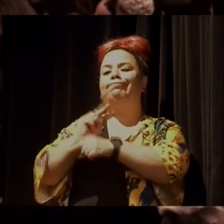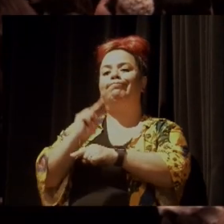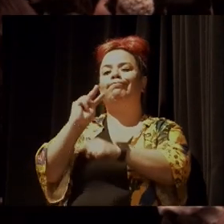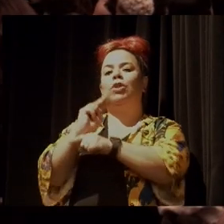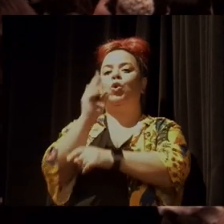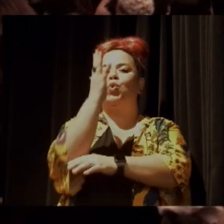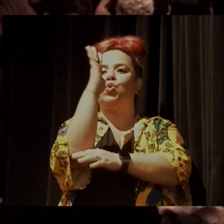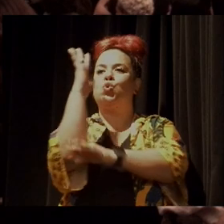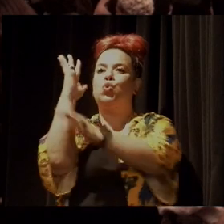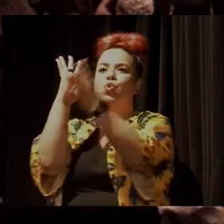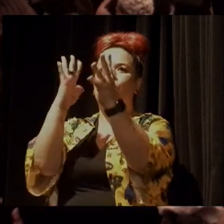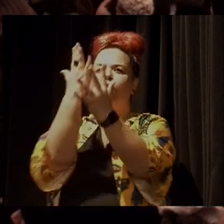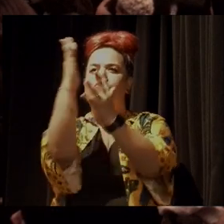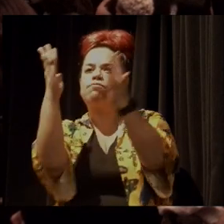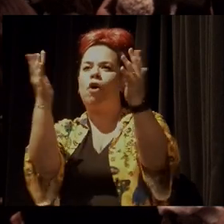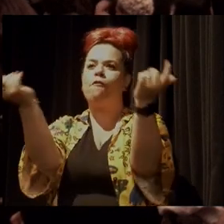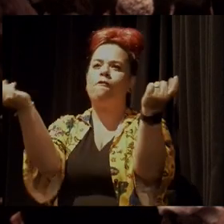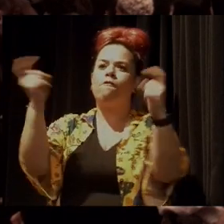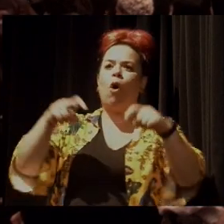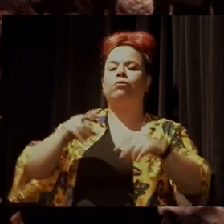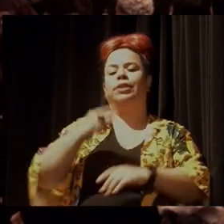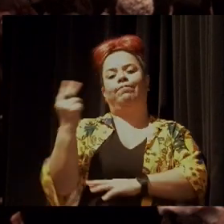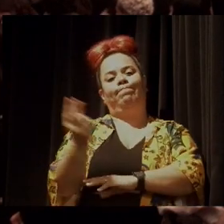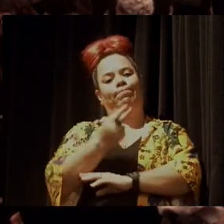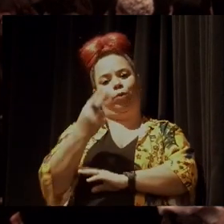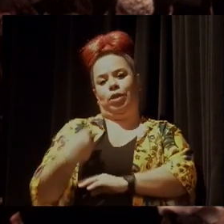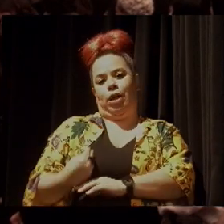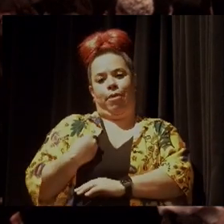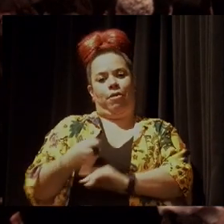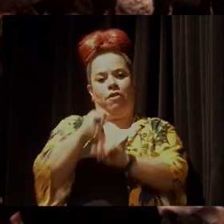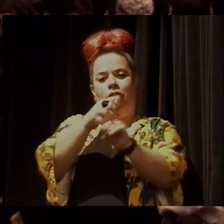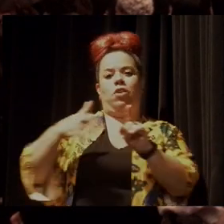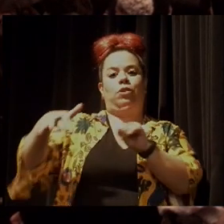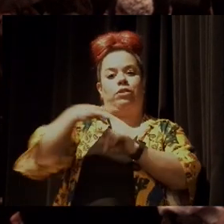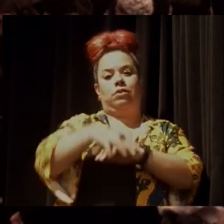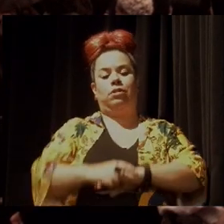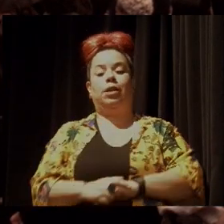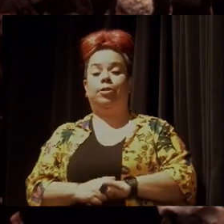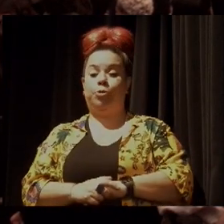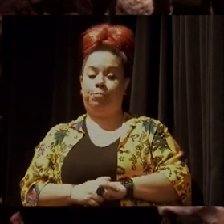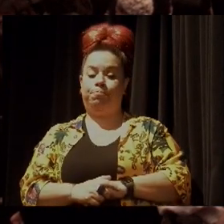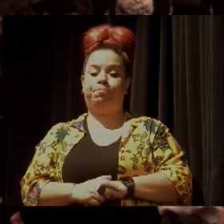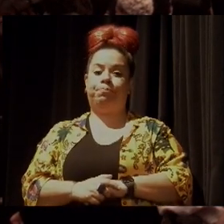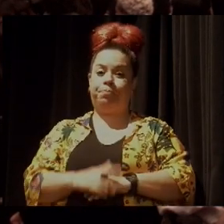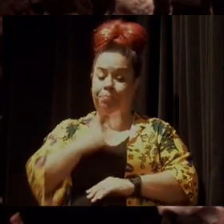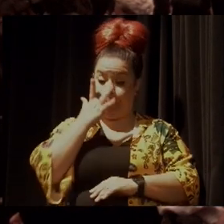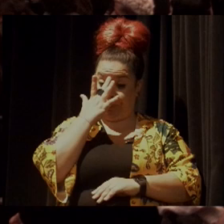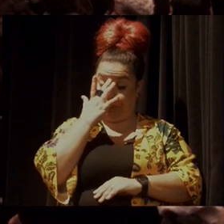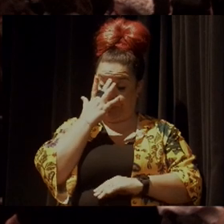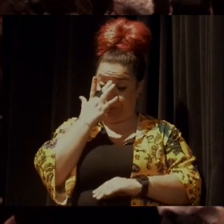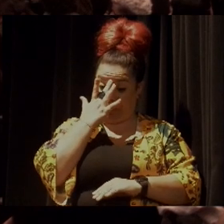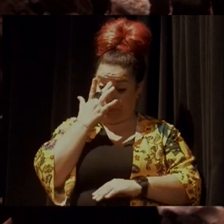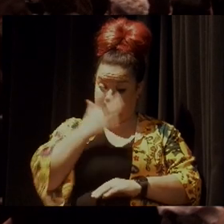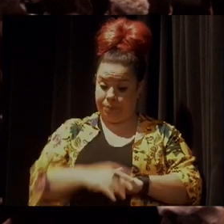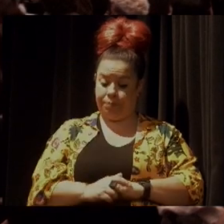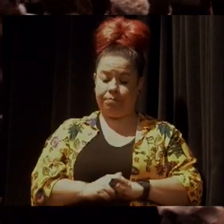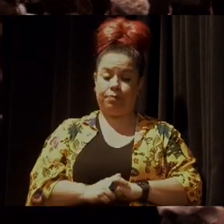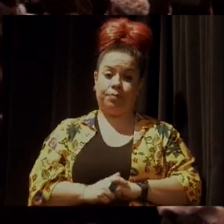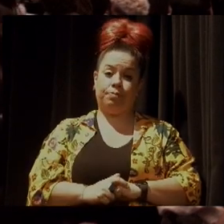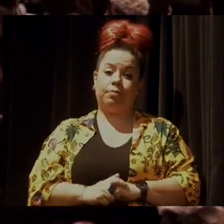como a gente consegue viver em sociedade. Então, a superação dessa